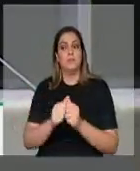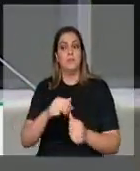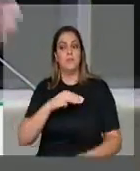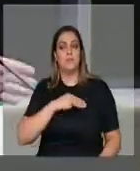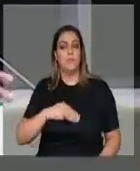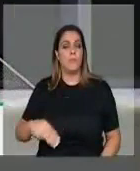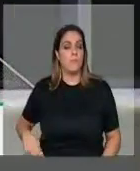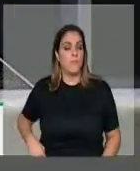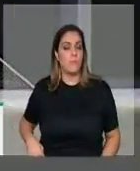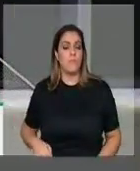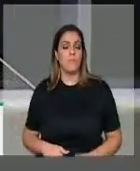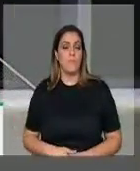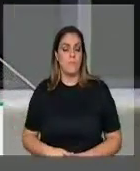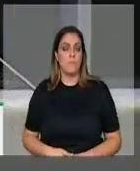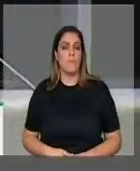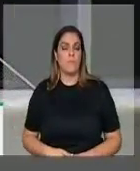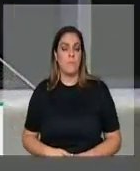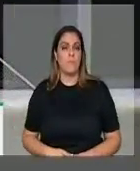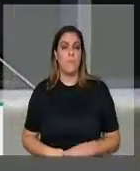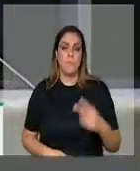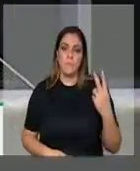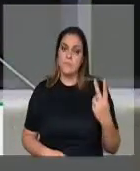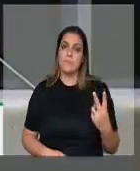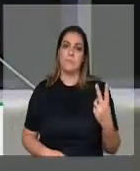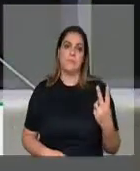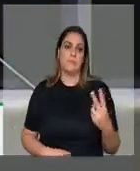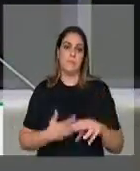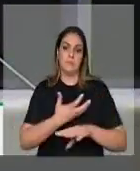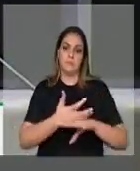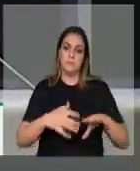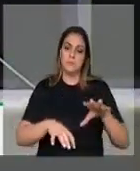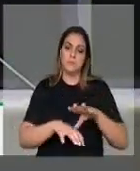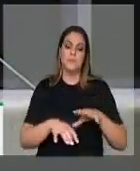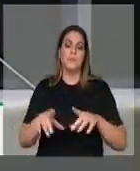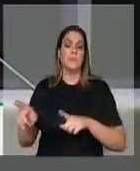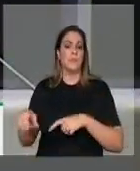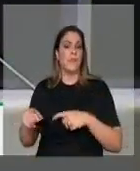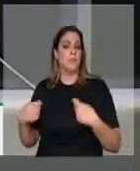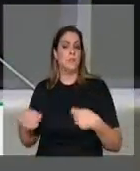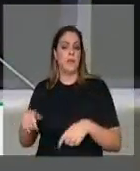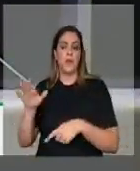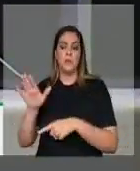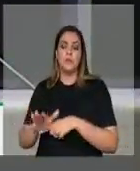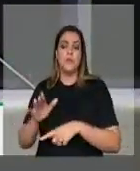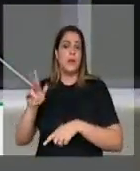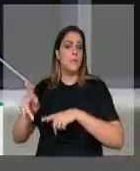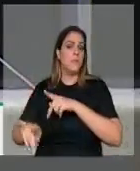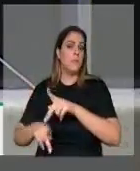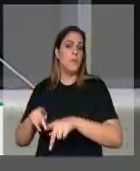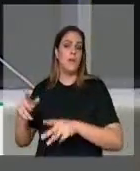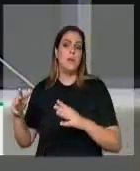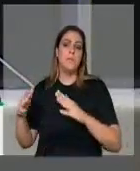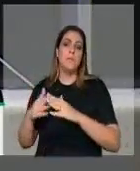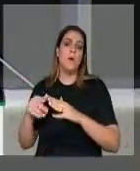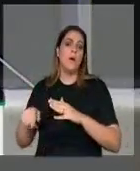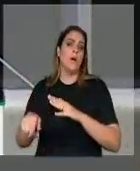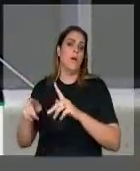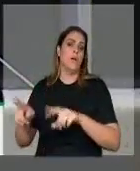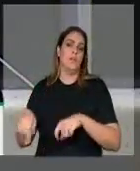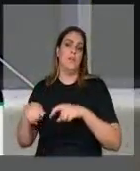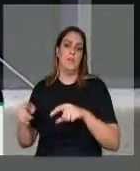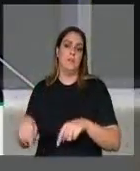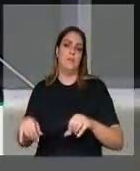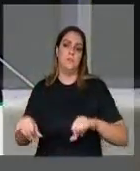quanto da agricultura, para que nós possamos ajudar o homem e a mulher do campo. Estamos morrendo a míngua,